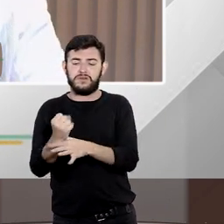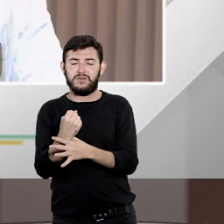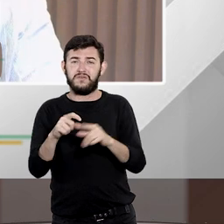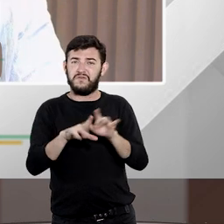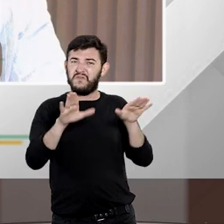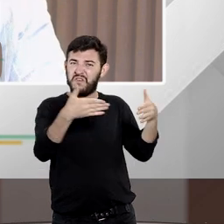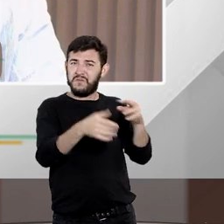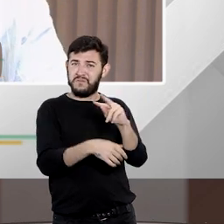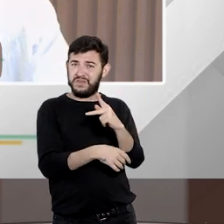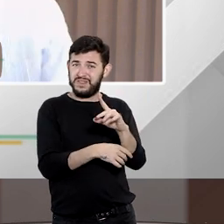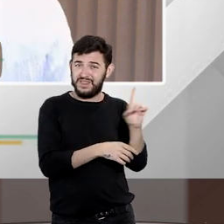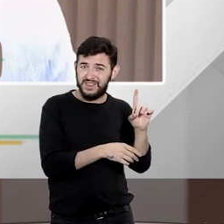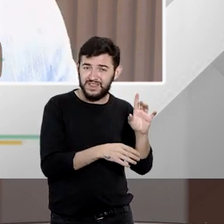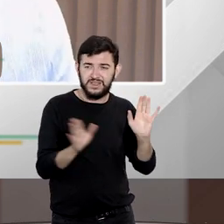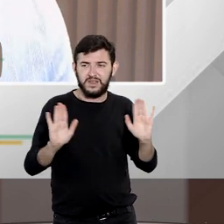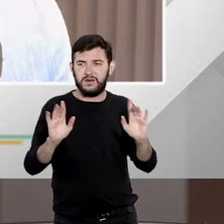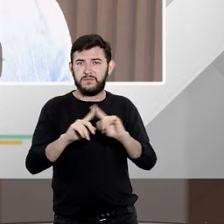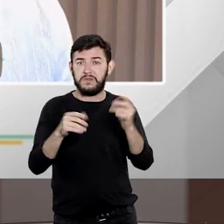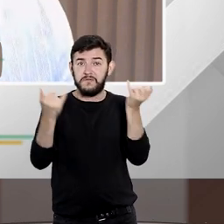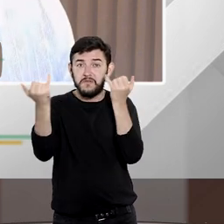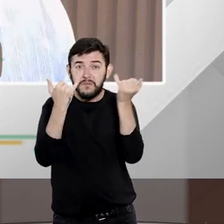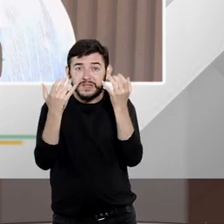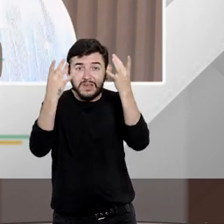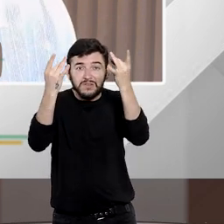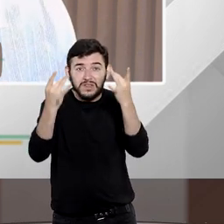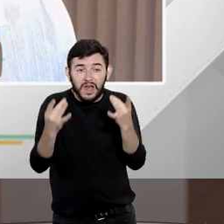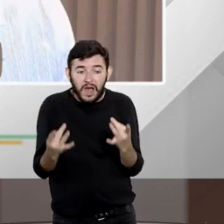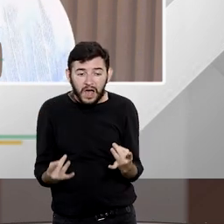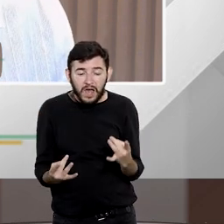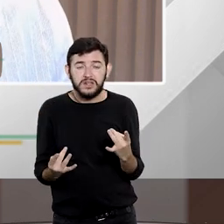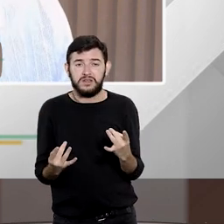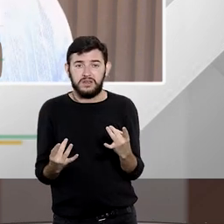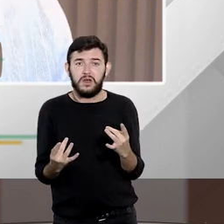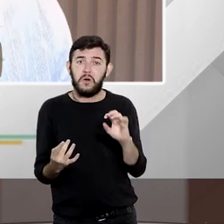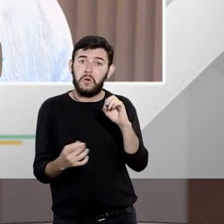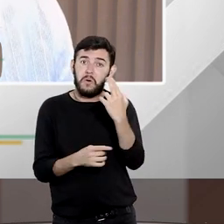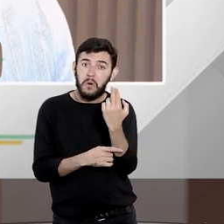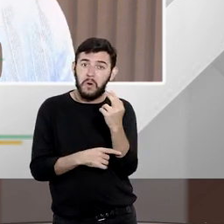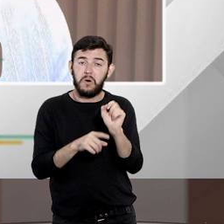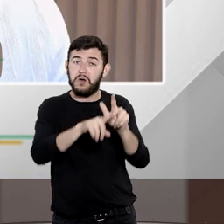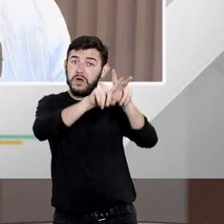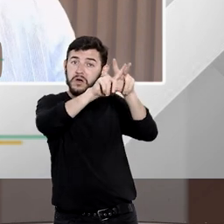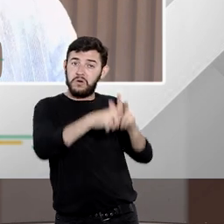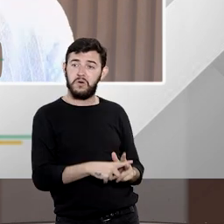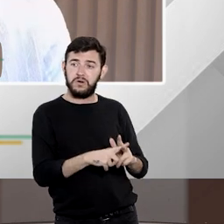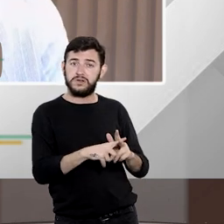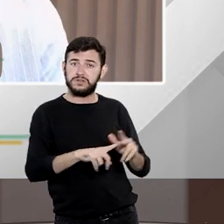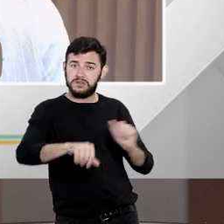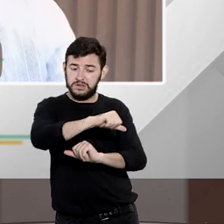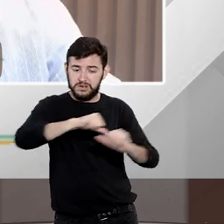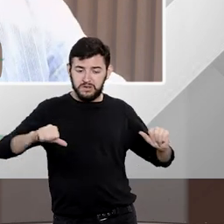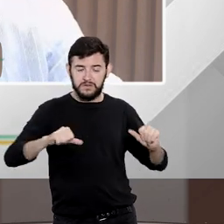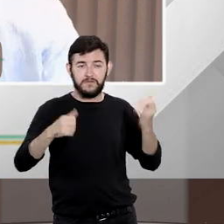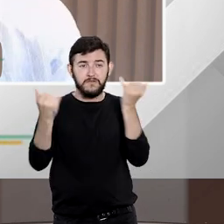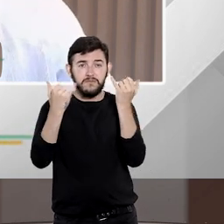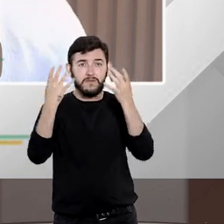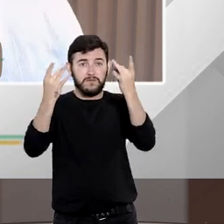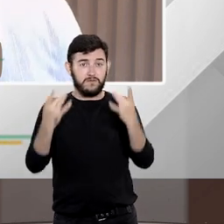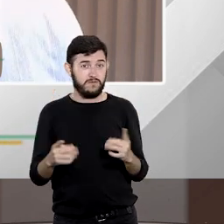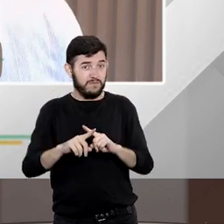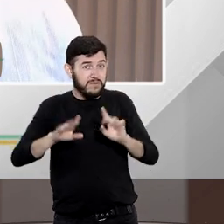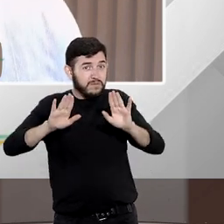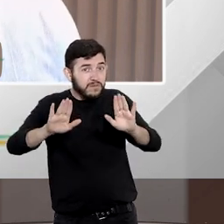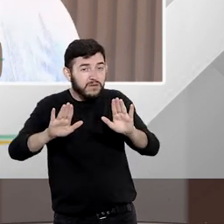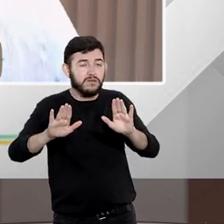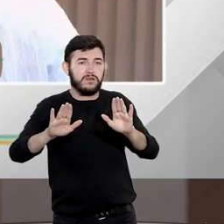para o conhecimento da informação seja para a retificação dessa informação então na prática o mandado de